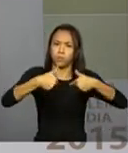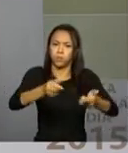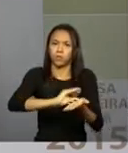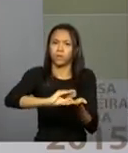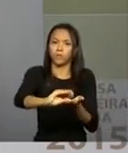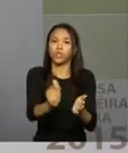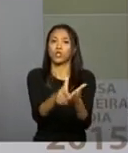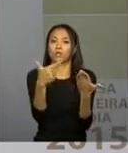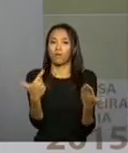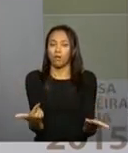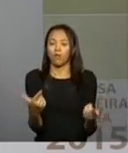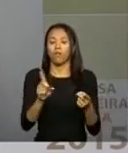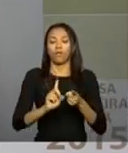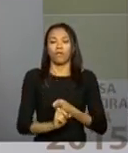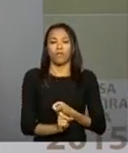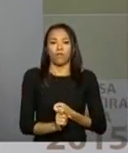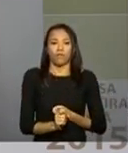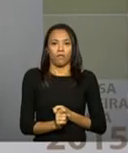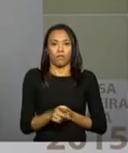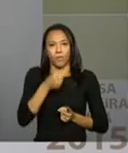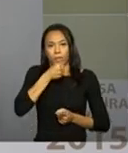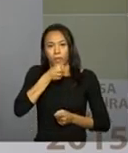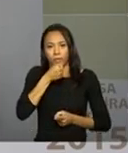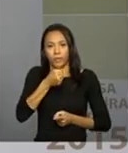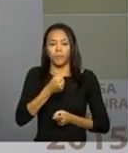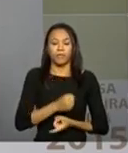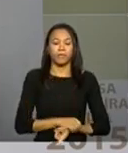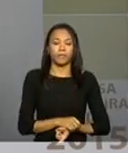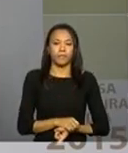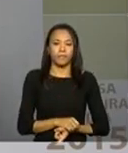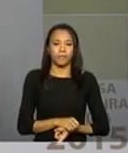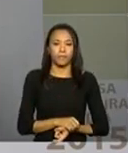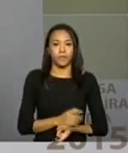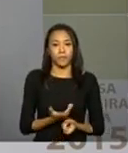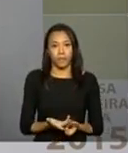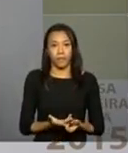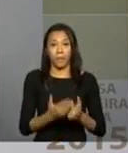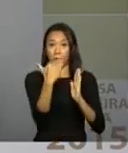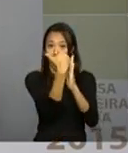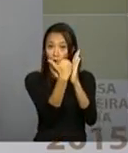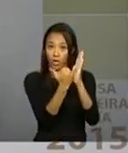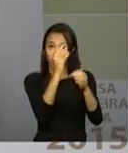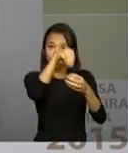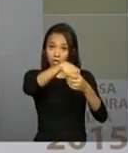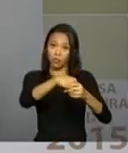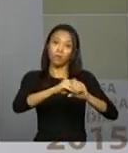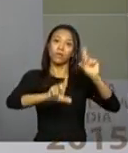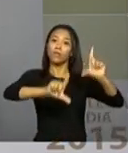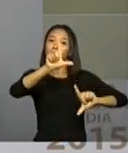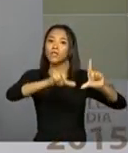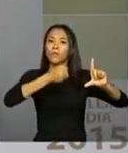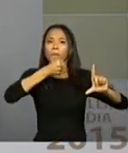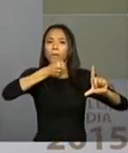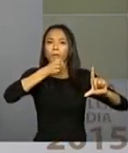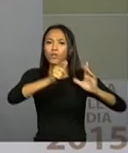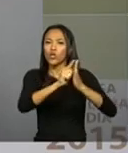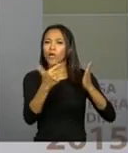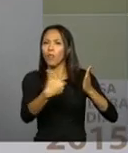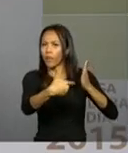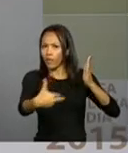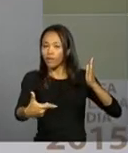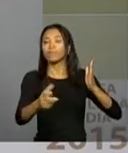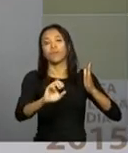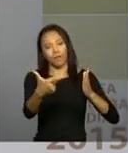programas de noticiário, eles têm sim um retorno